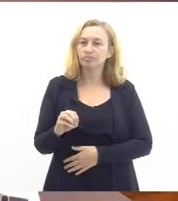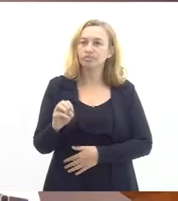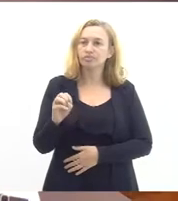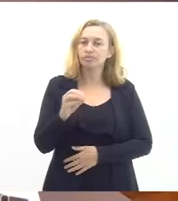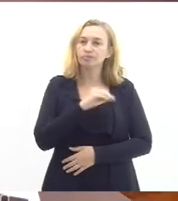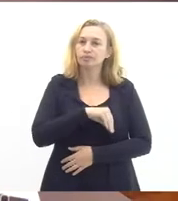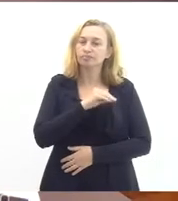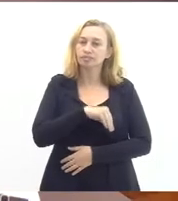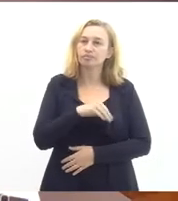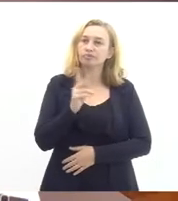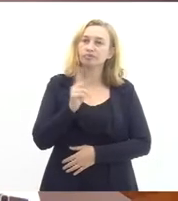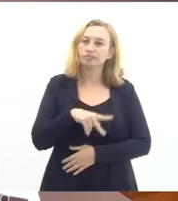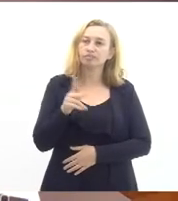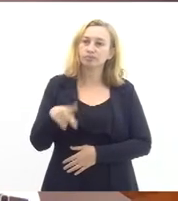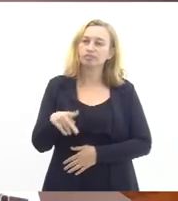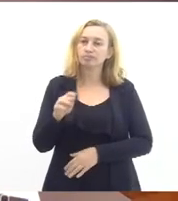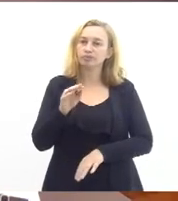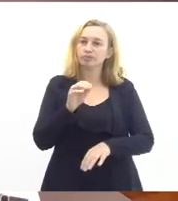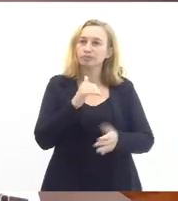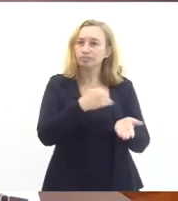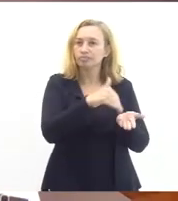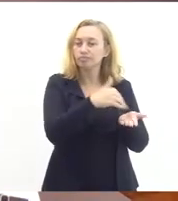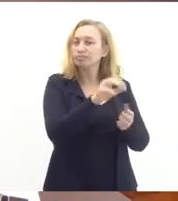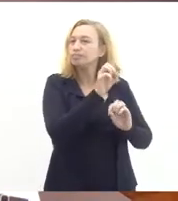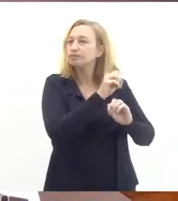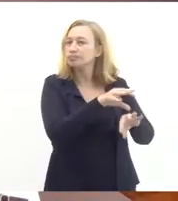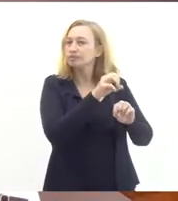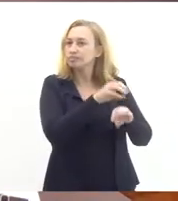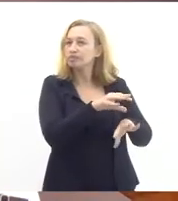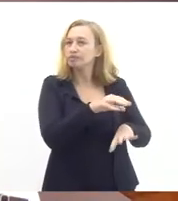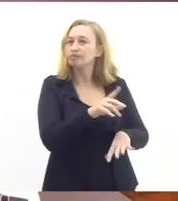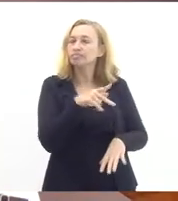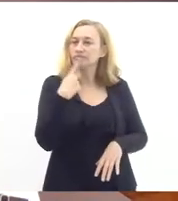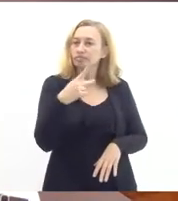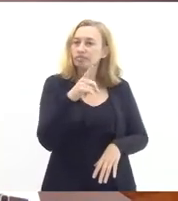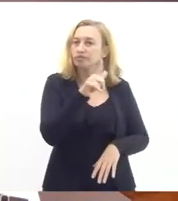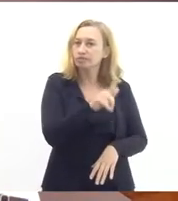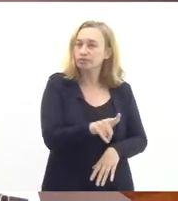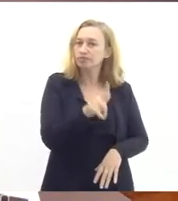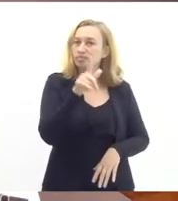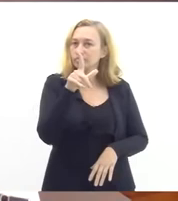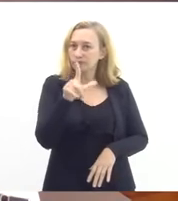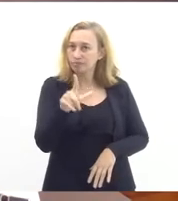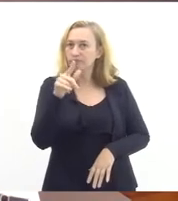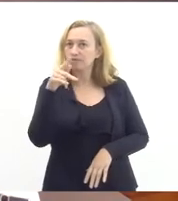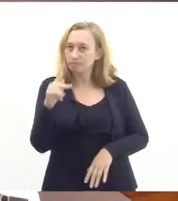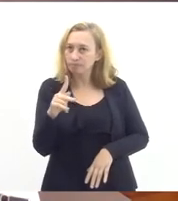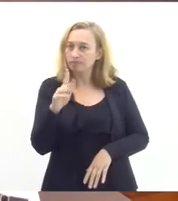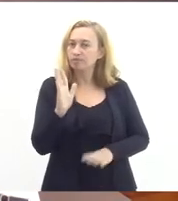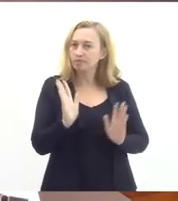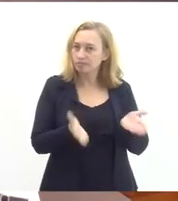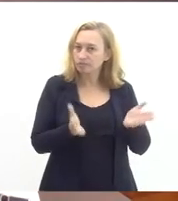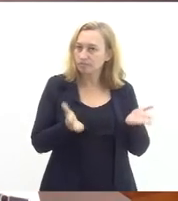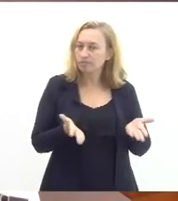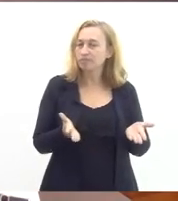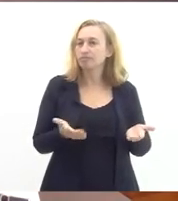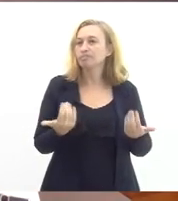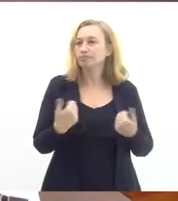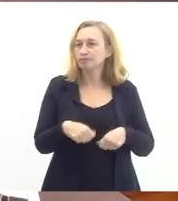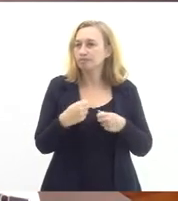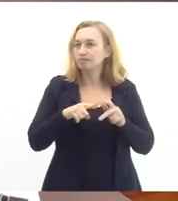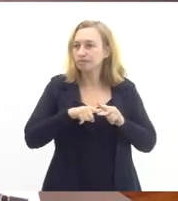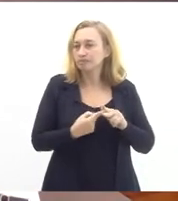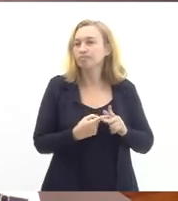respeitado aqui também na Secretaria de Estado de Educação falamos muito do GLP que hoje tem a hora aula inclusive precisando ser